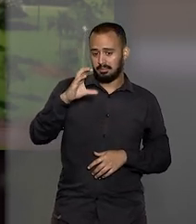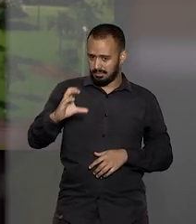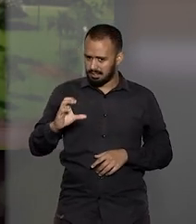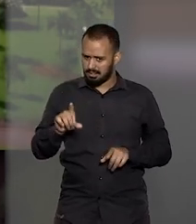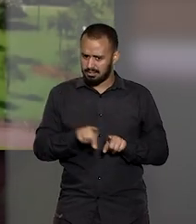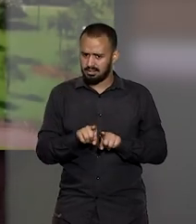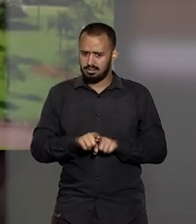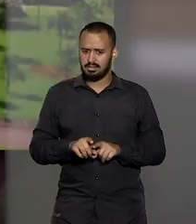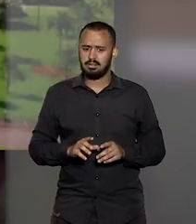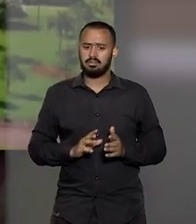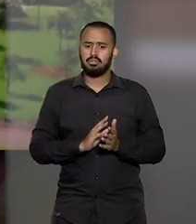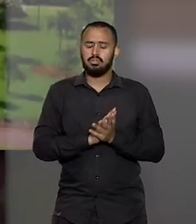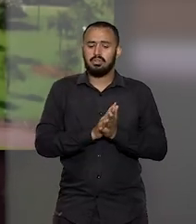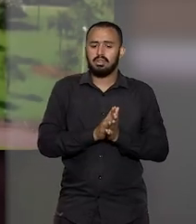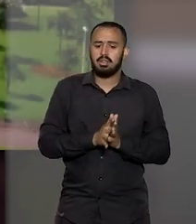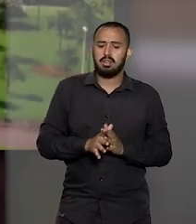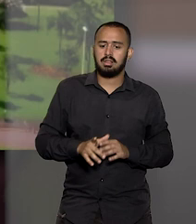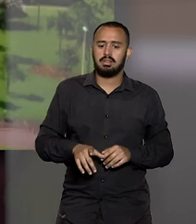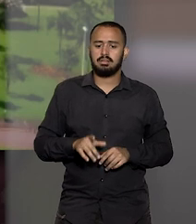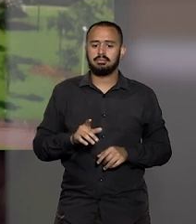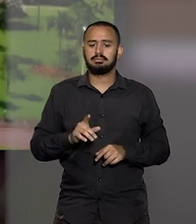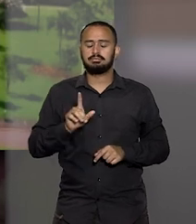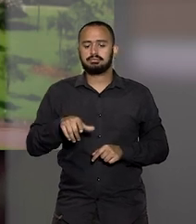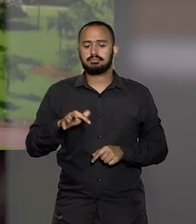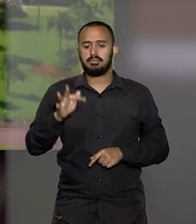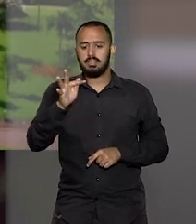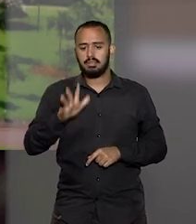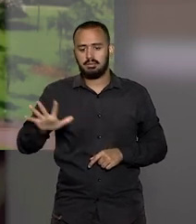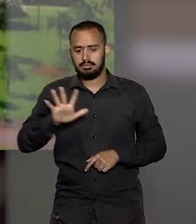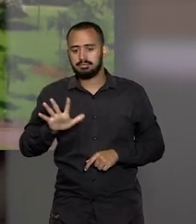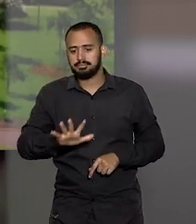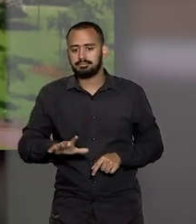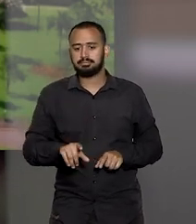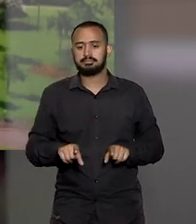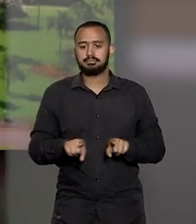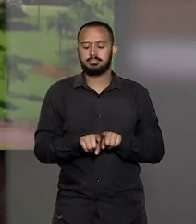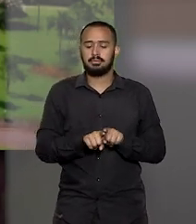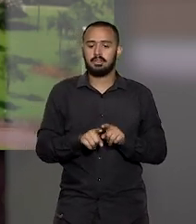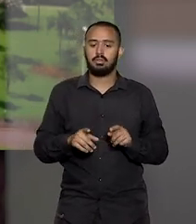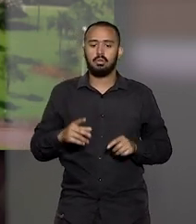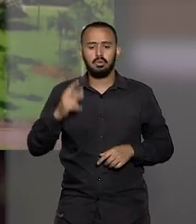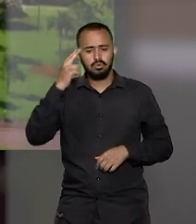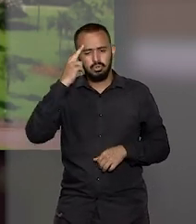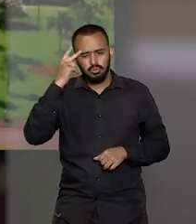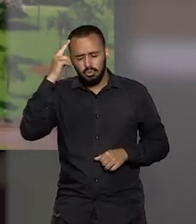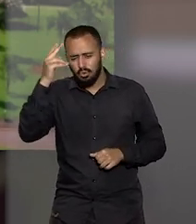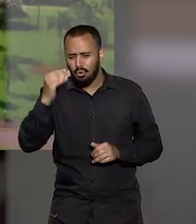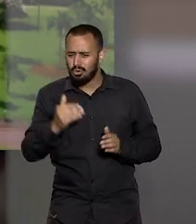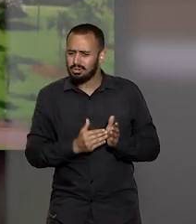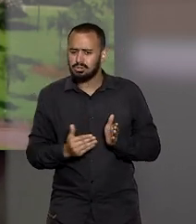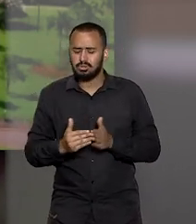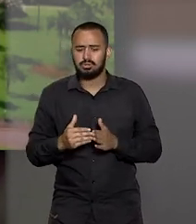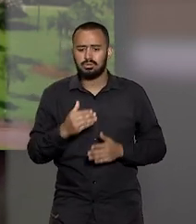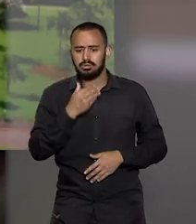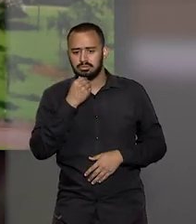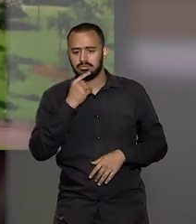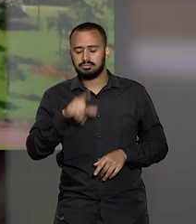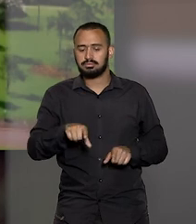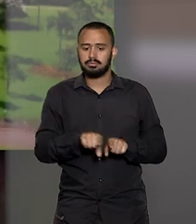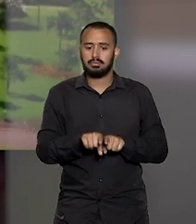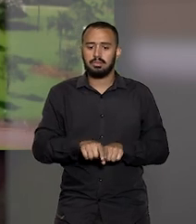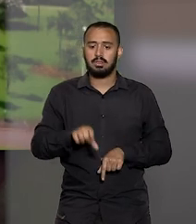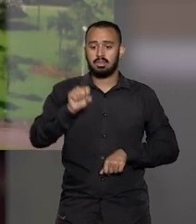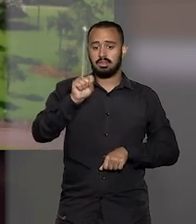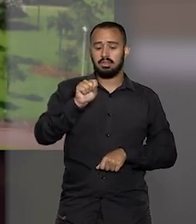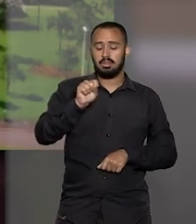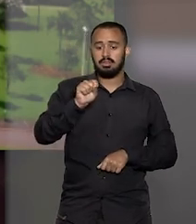relevância da questão federal, que sempre foi o sonho de consumo de todos os ministros do